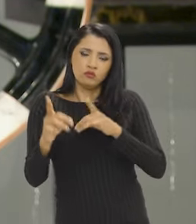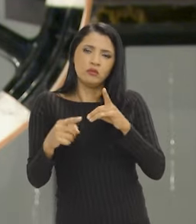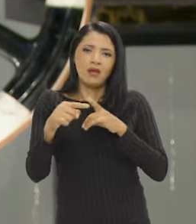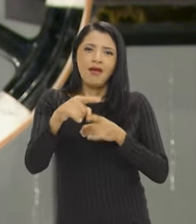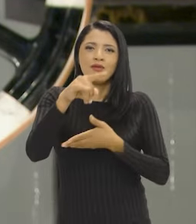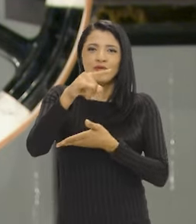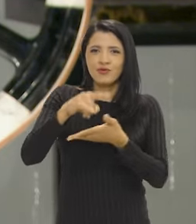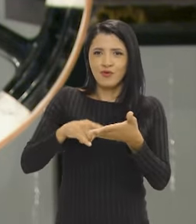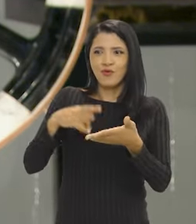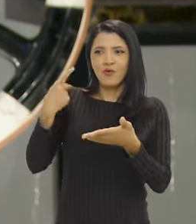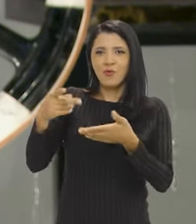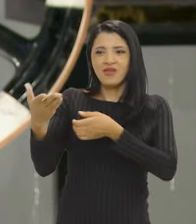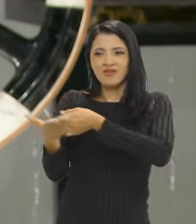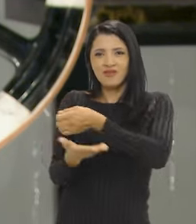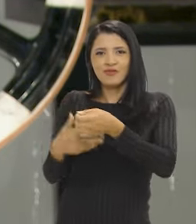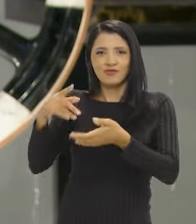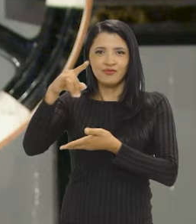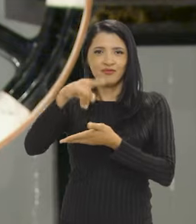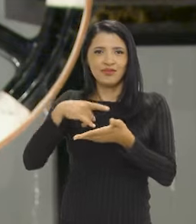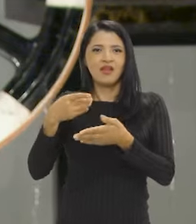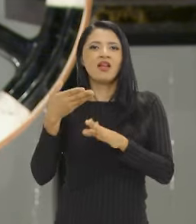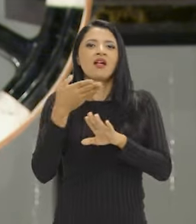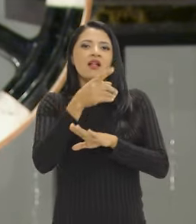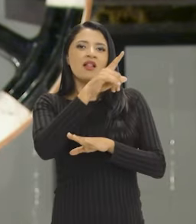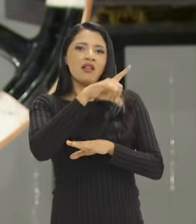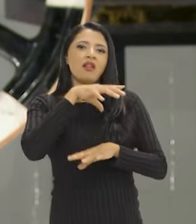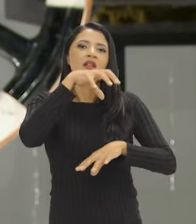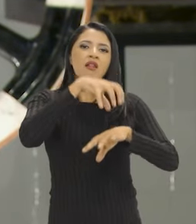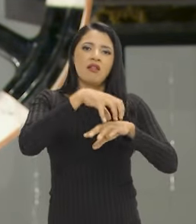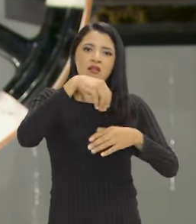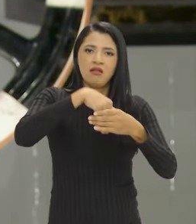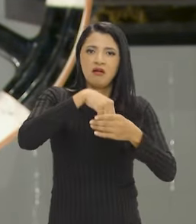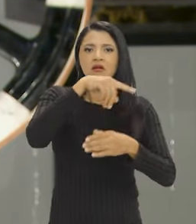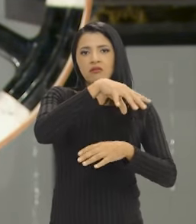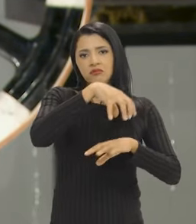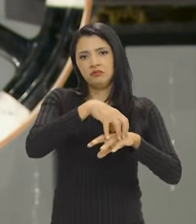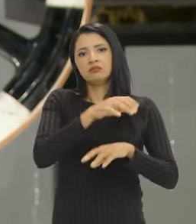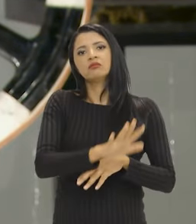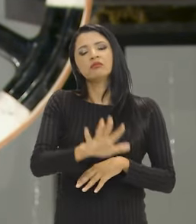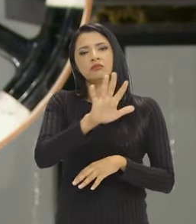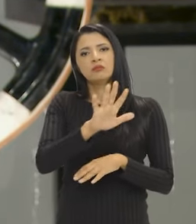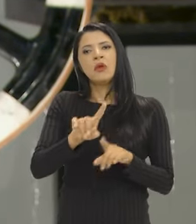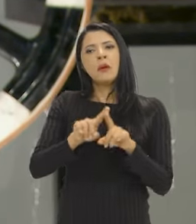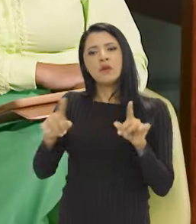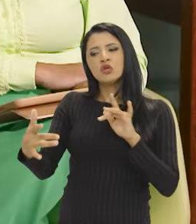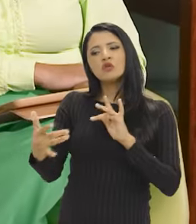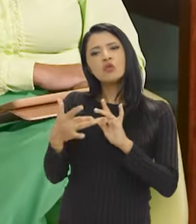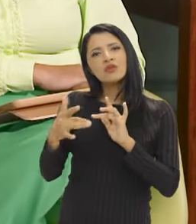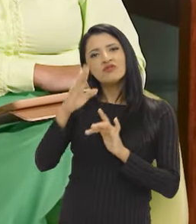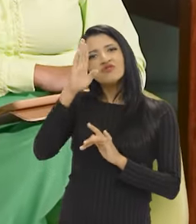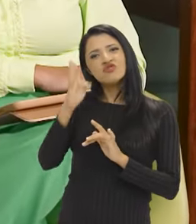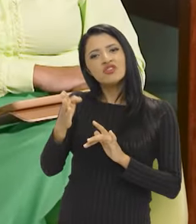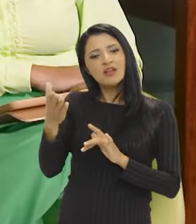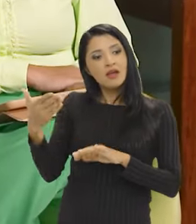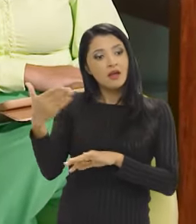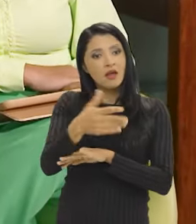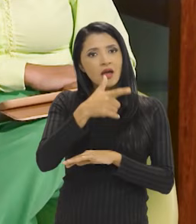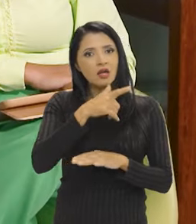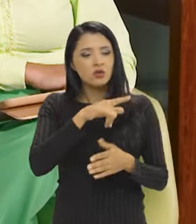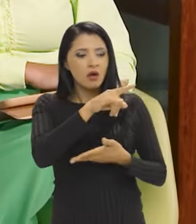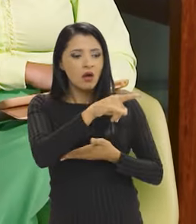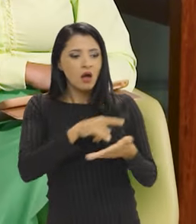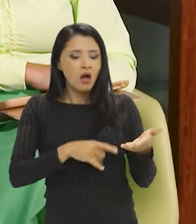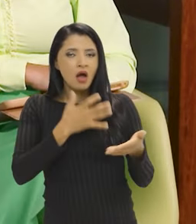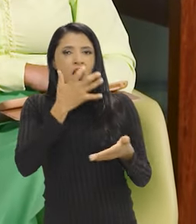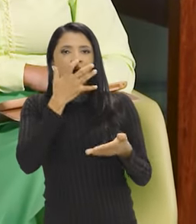se vale de documentos que estão disponíveis nos arquivos. Mas, esse contato direto com as